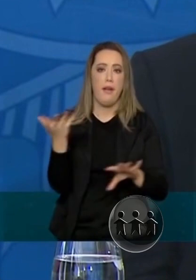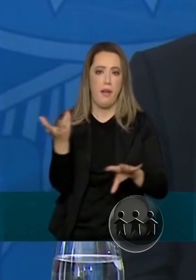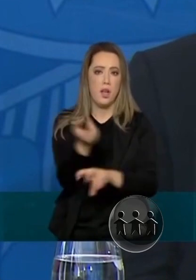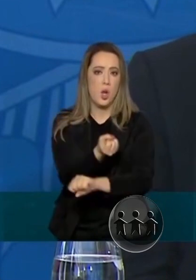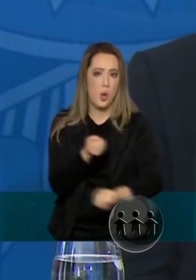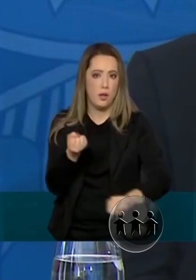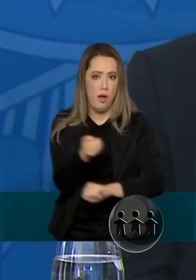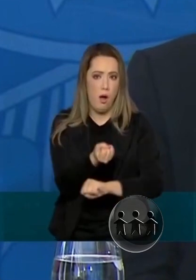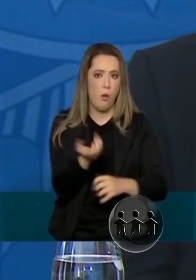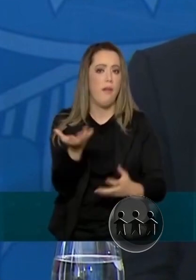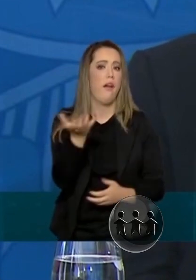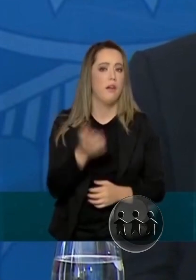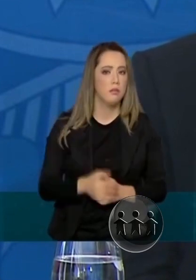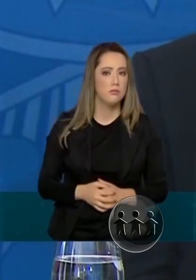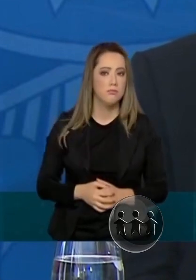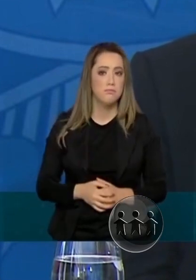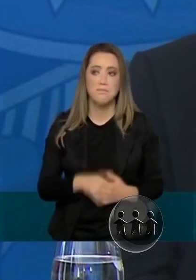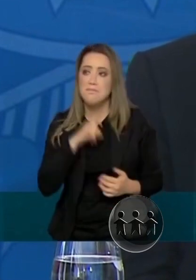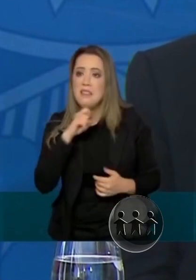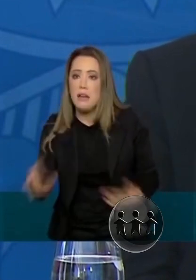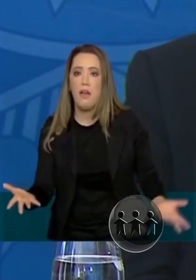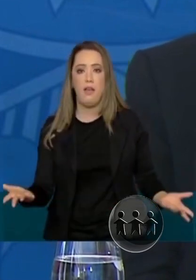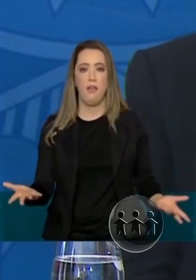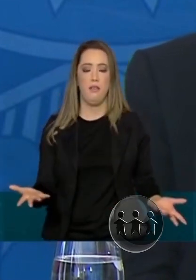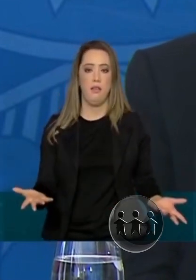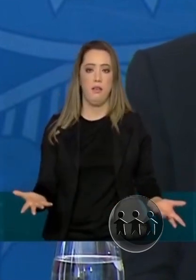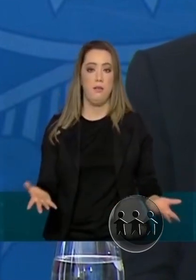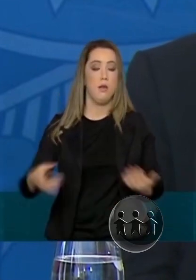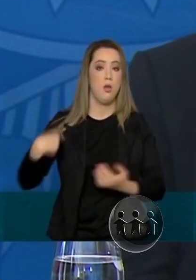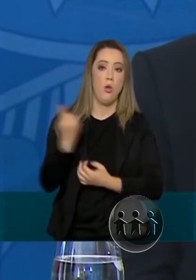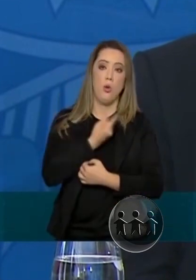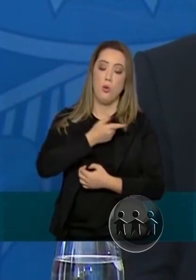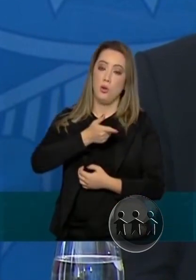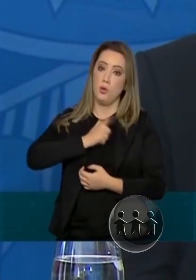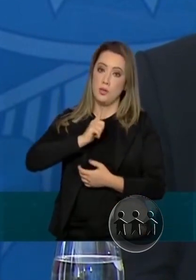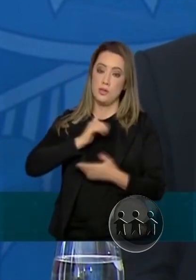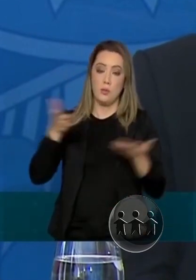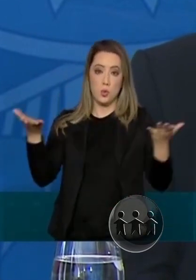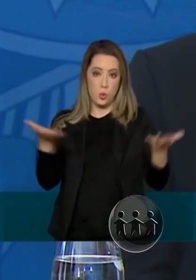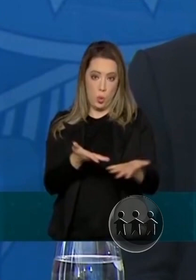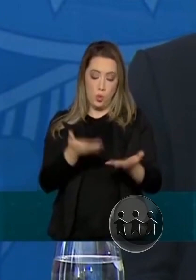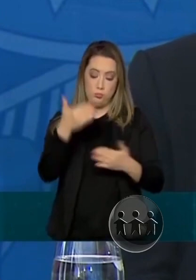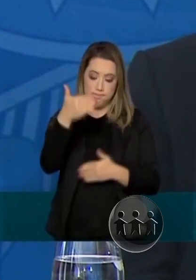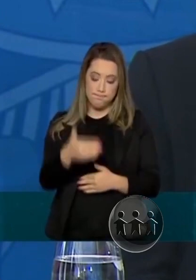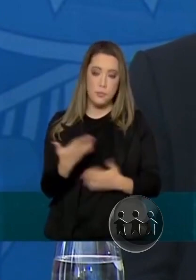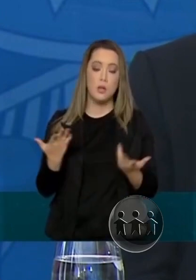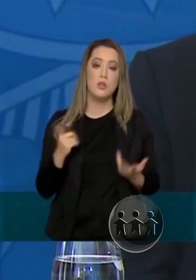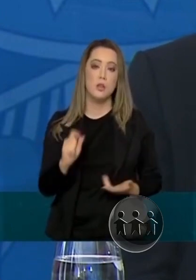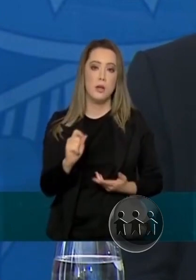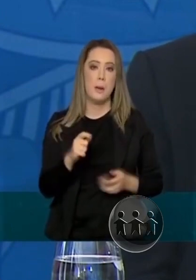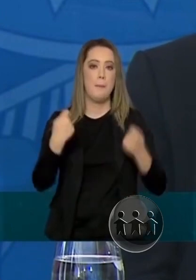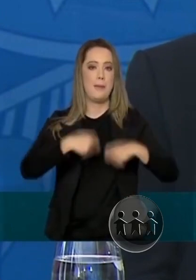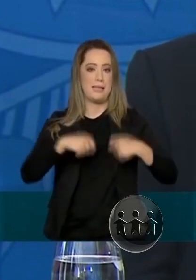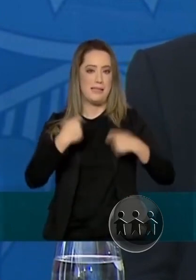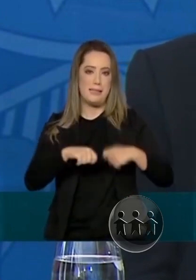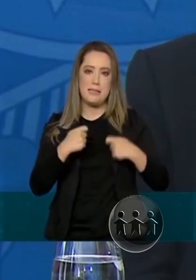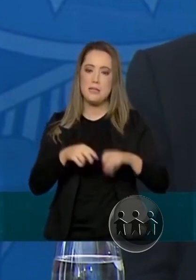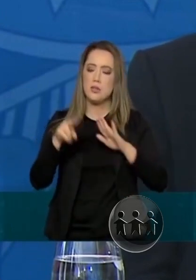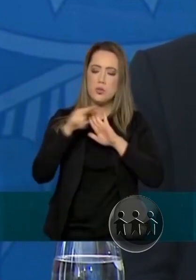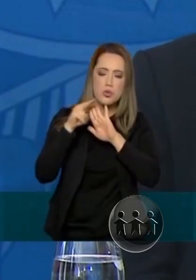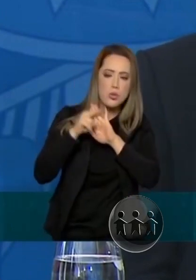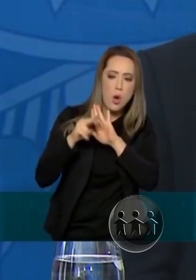lockdown. O que nós temos, do ponto de vista prático, é adotar medidas sanitárias